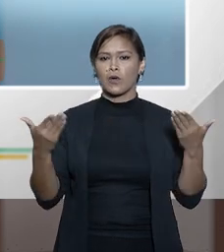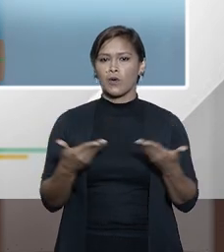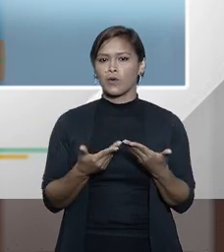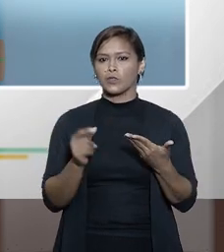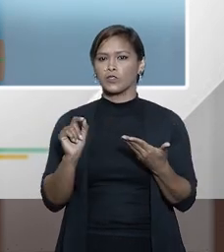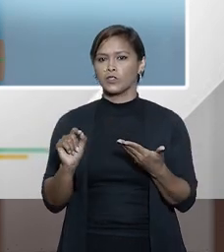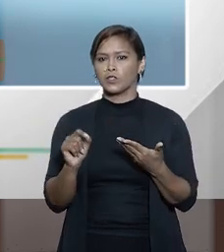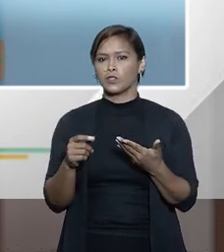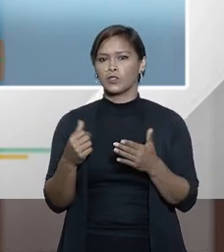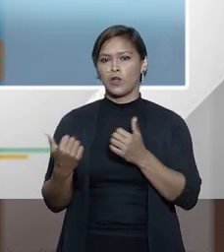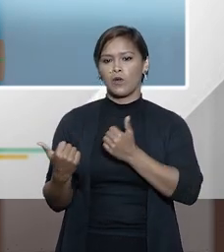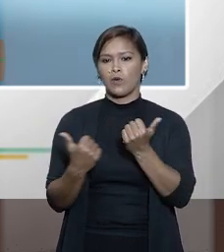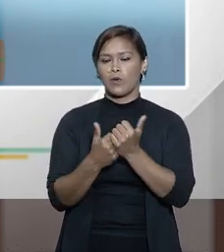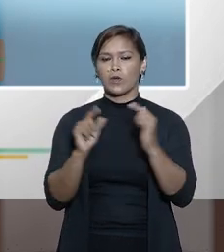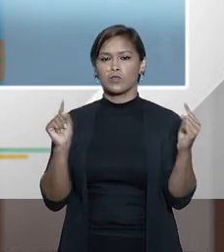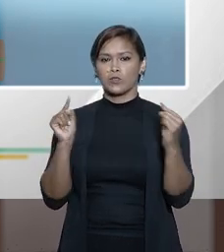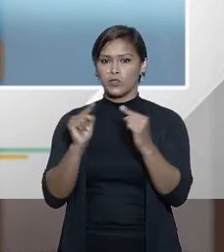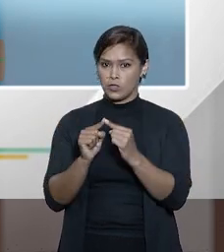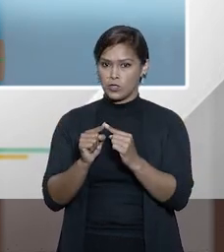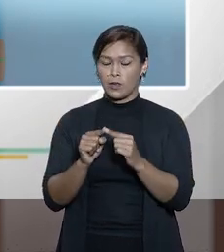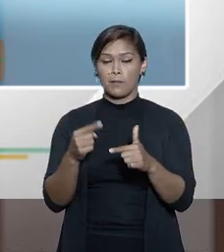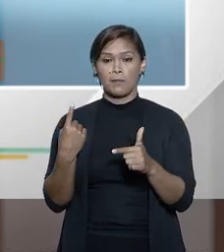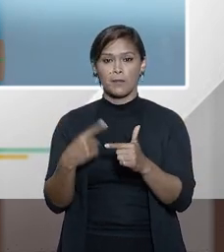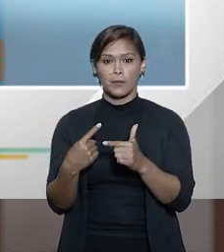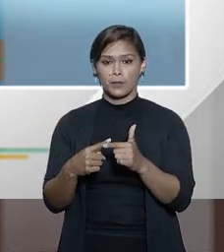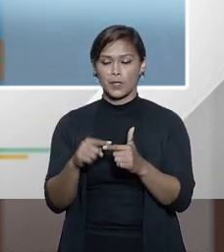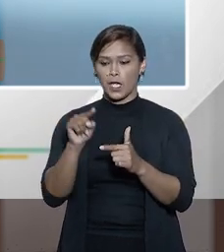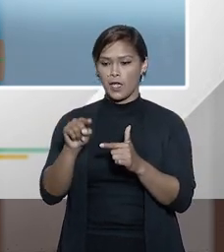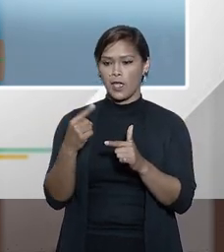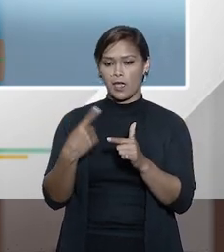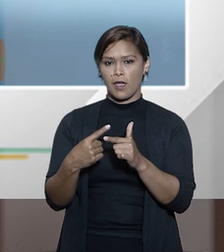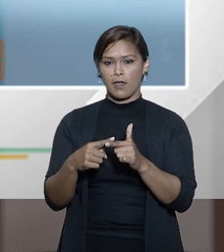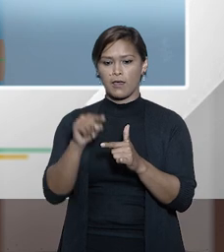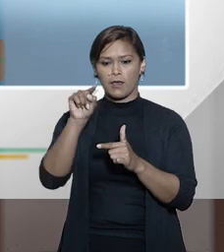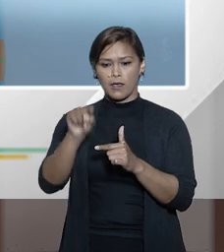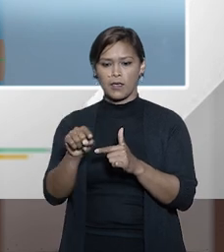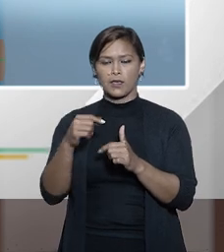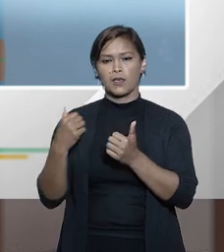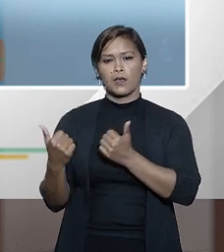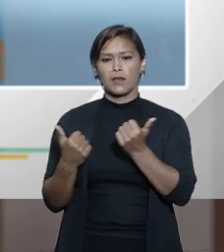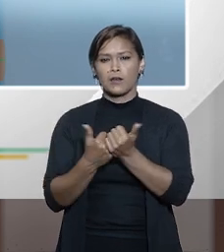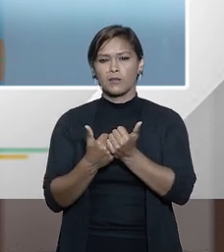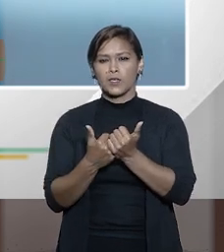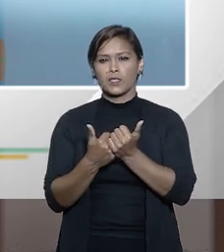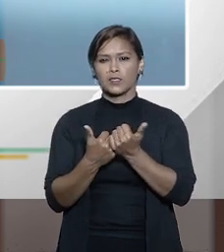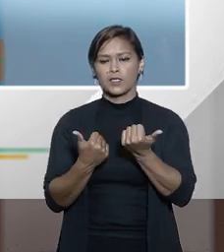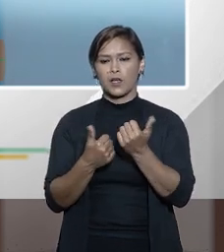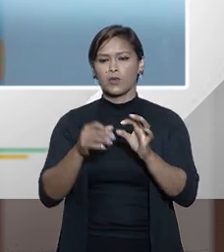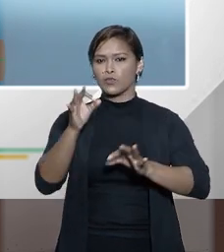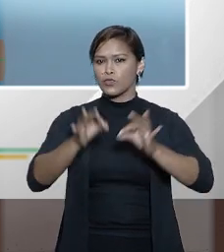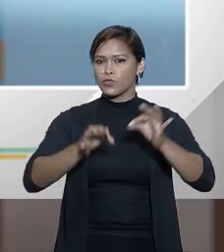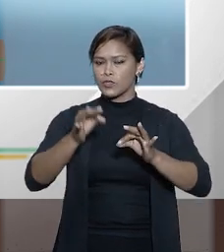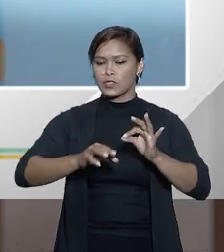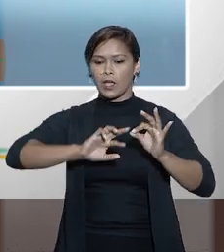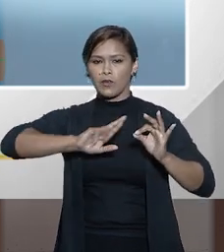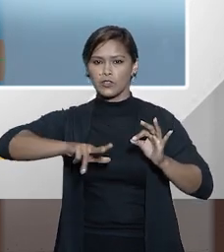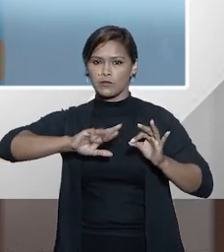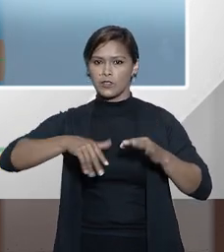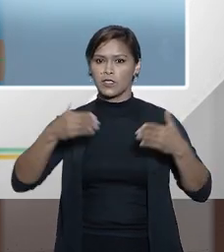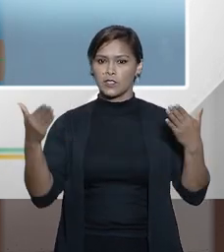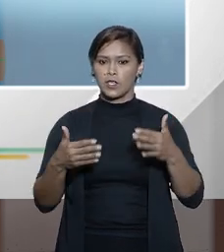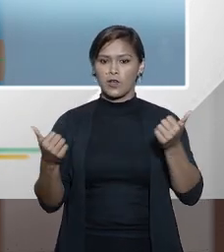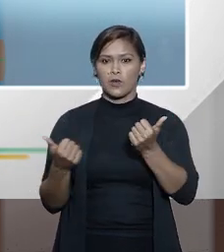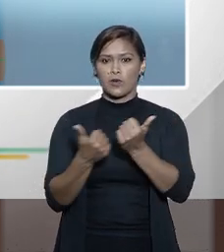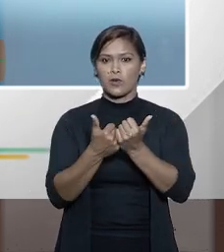que seria o auxílio direto por quê? porque aí a cooperação não é mais judicial a gente